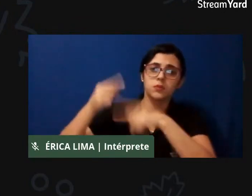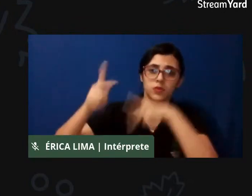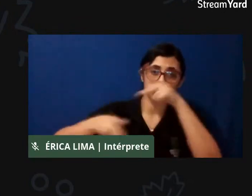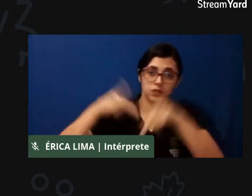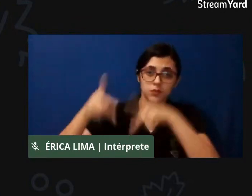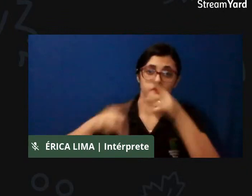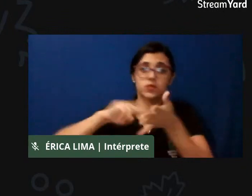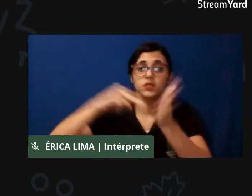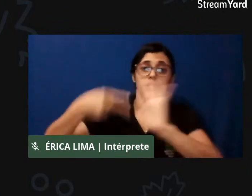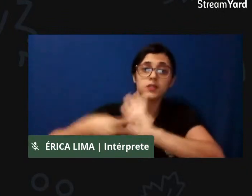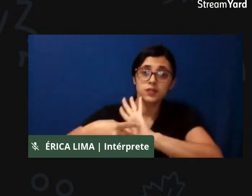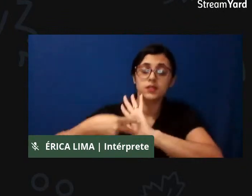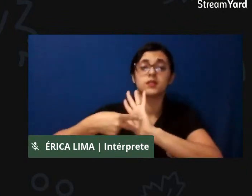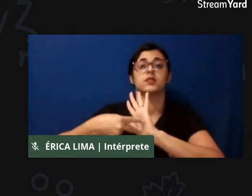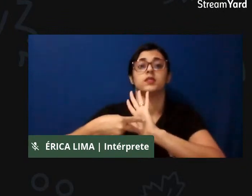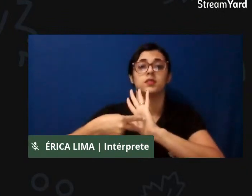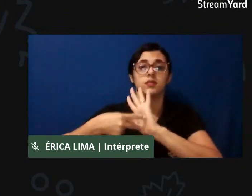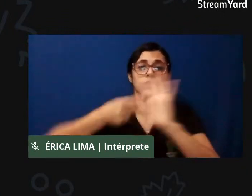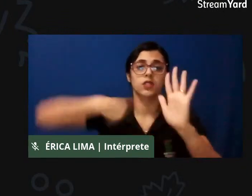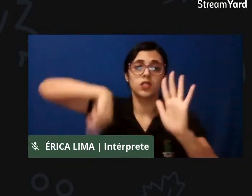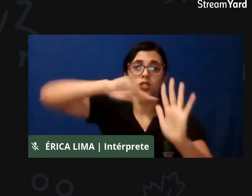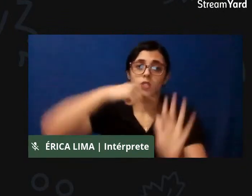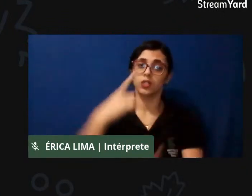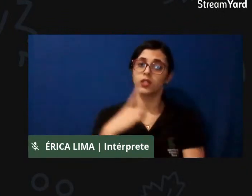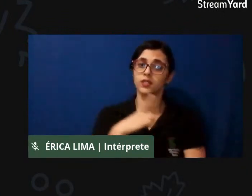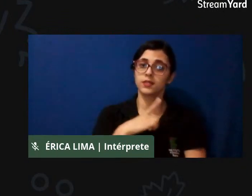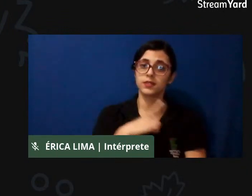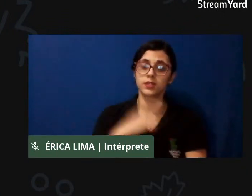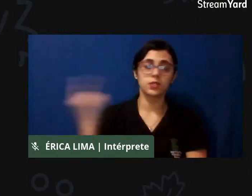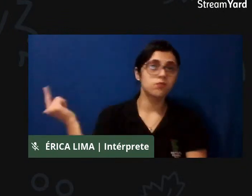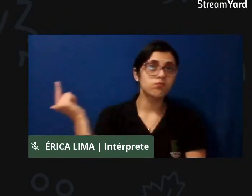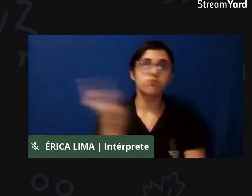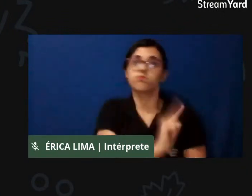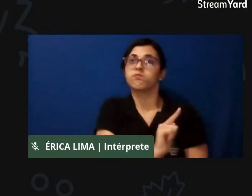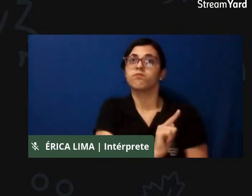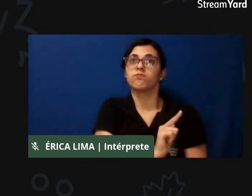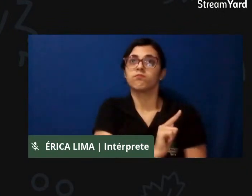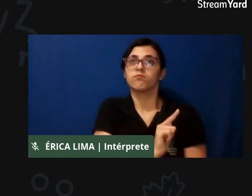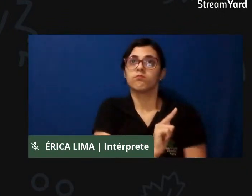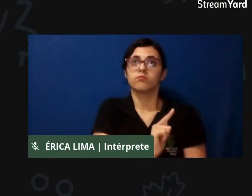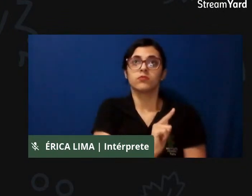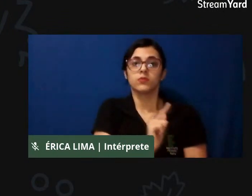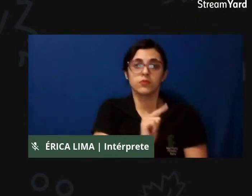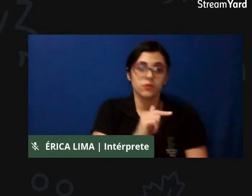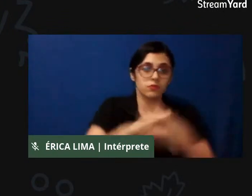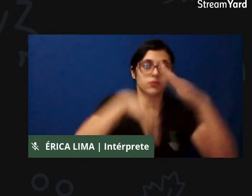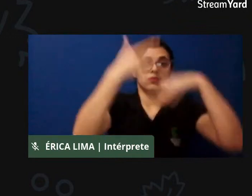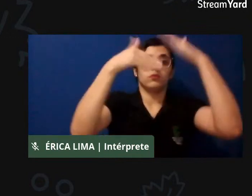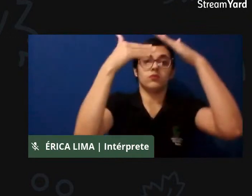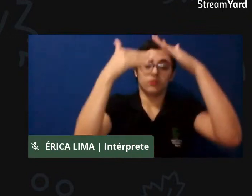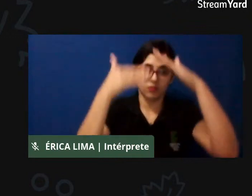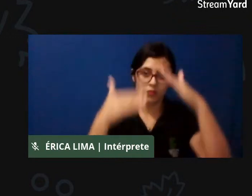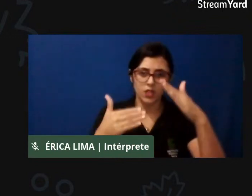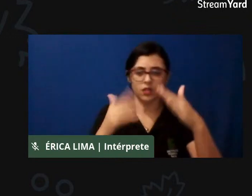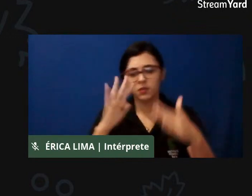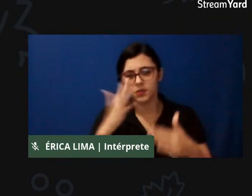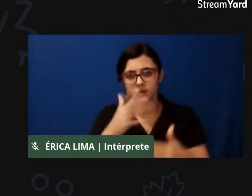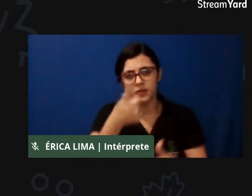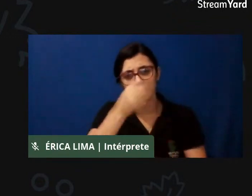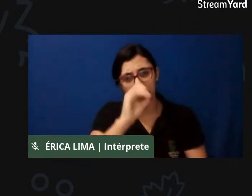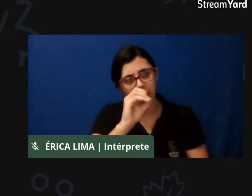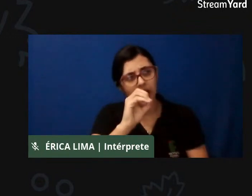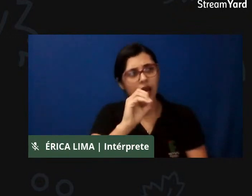gente teve uma ascensão durante 10, 10, há quase 15 anos, né,